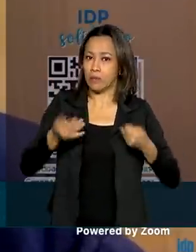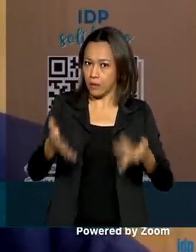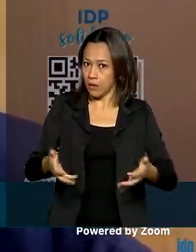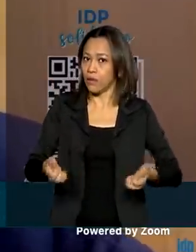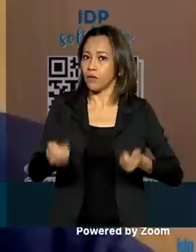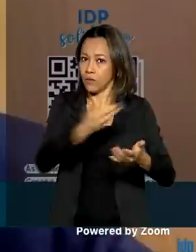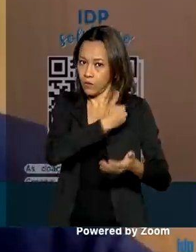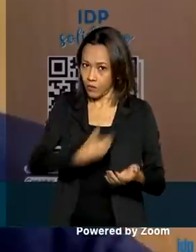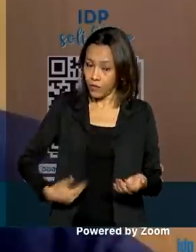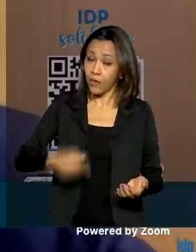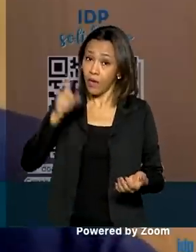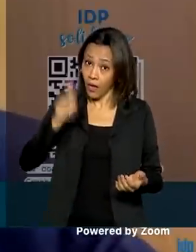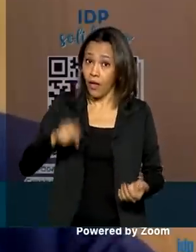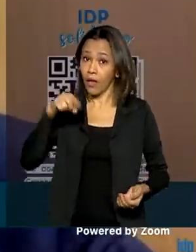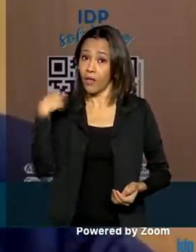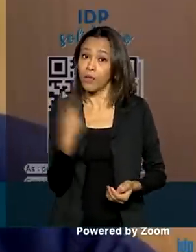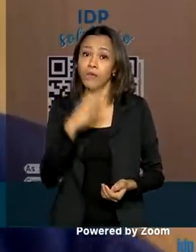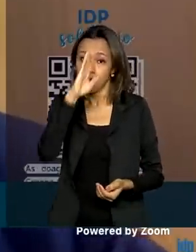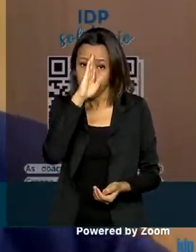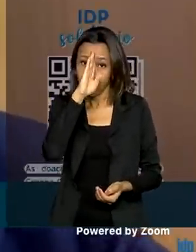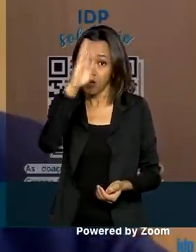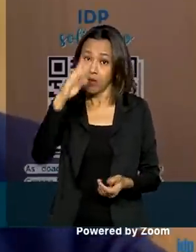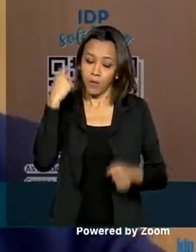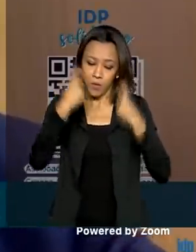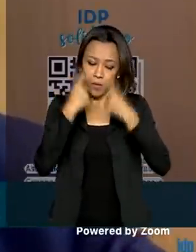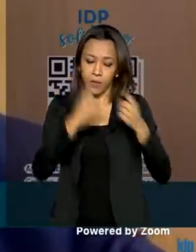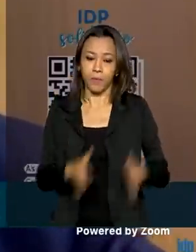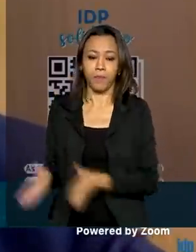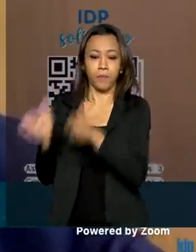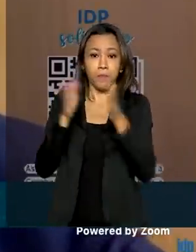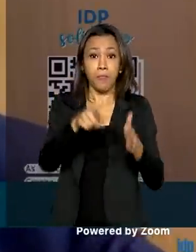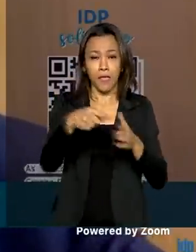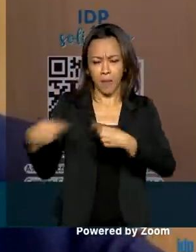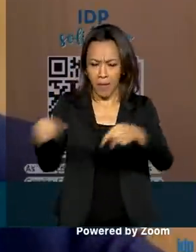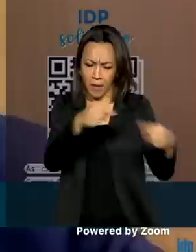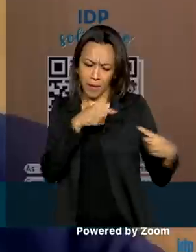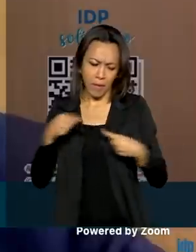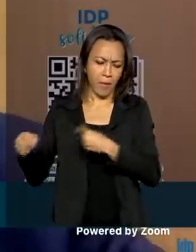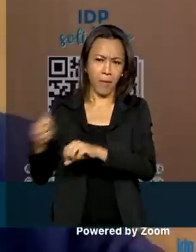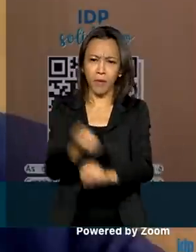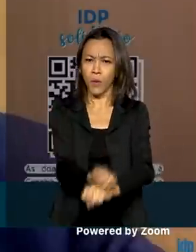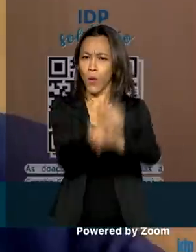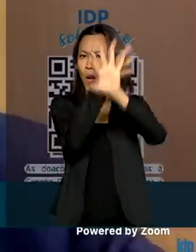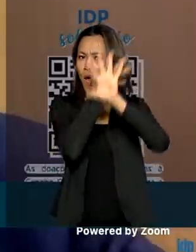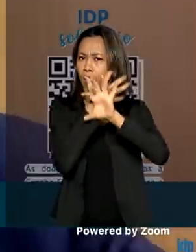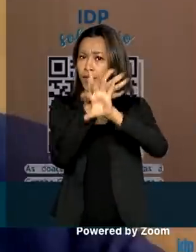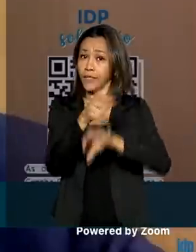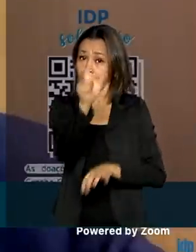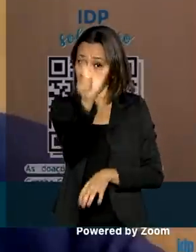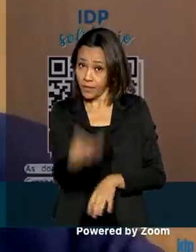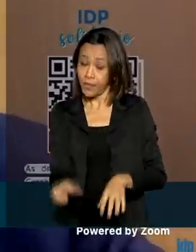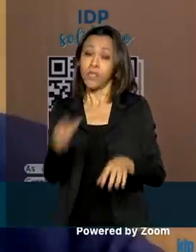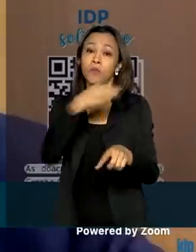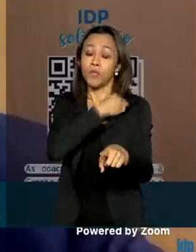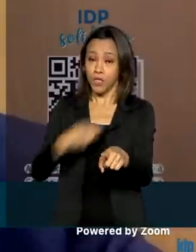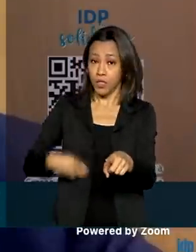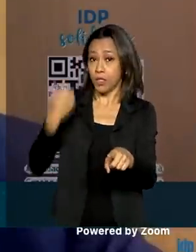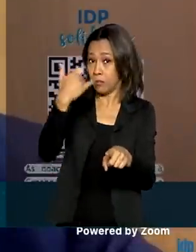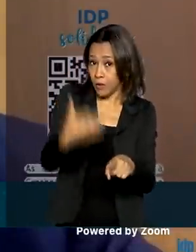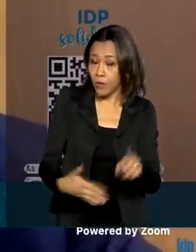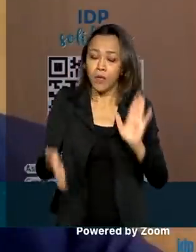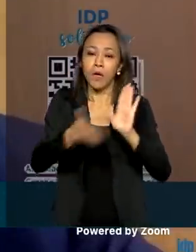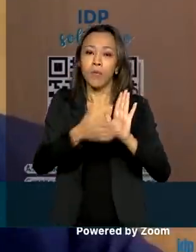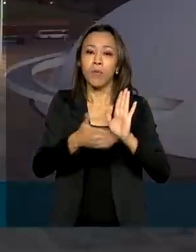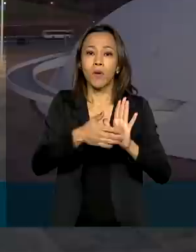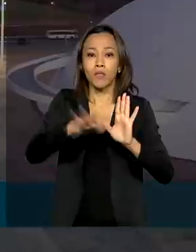que era a nossa principal preocupação. Num debate online sobre a reforma administrativa, Guedes ressaltou que a proposta de emenda